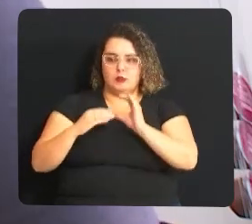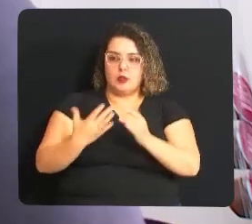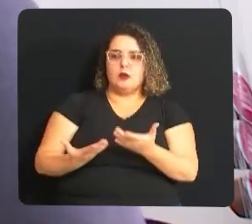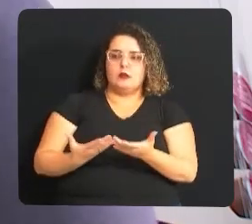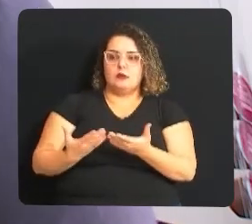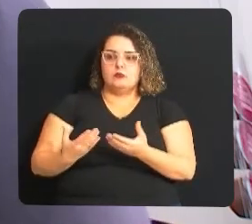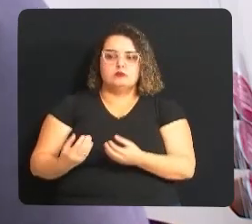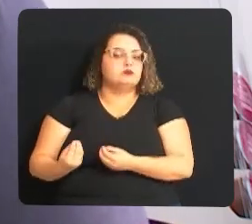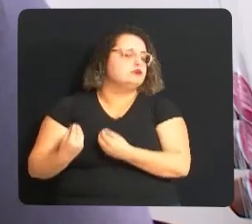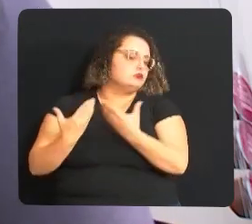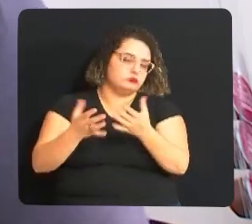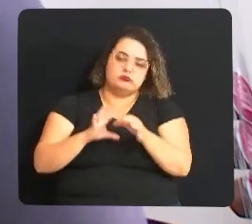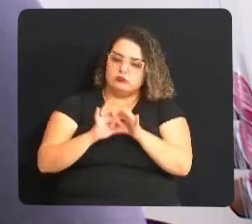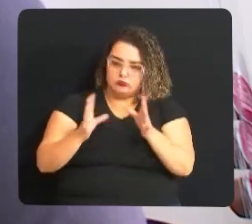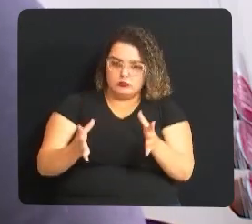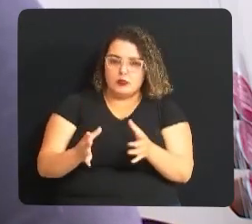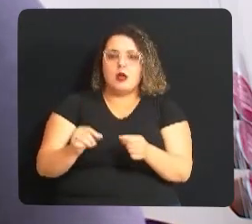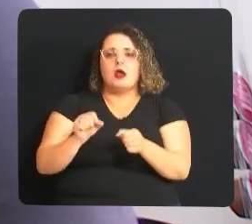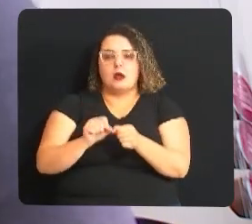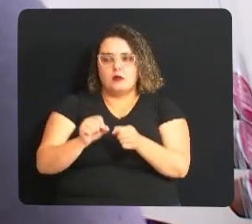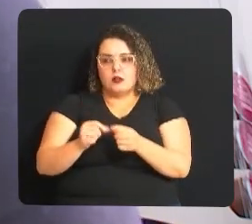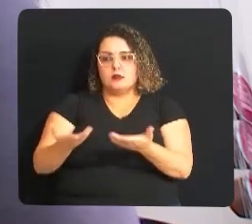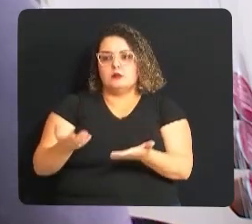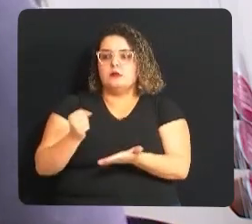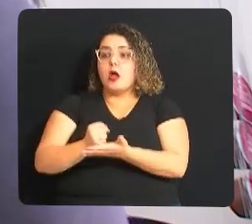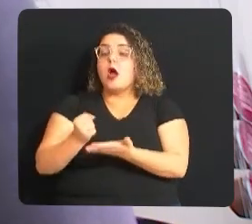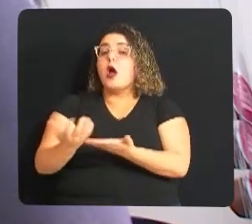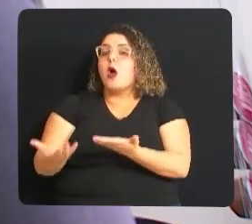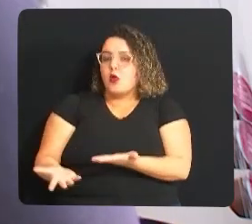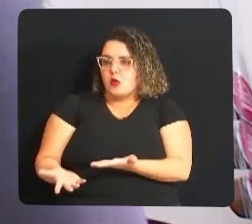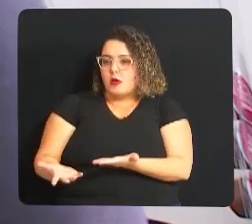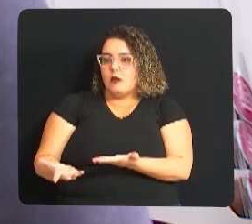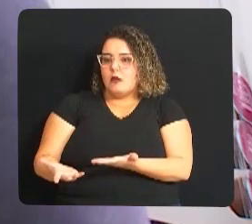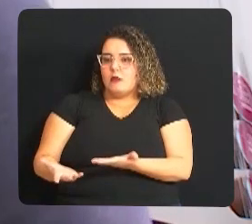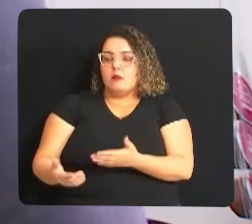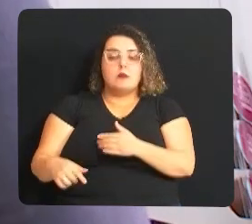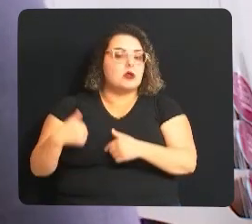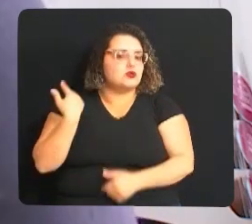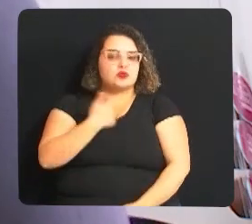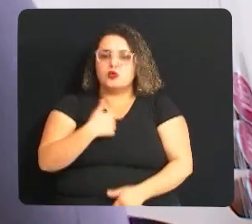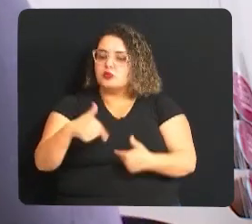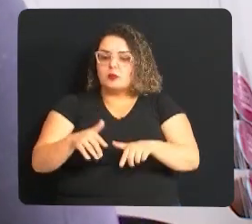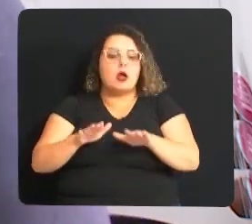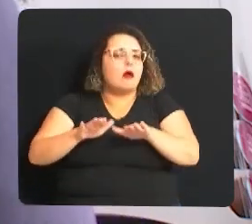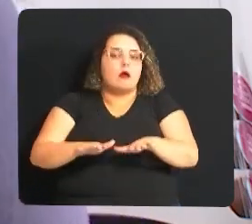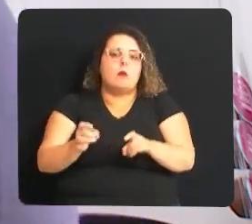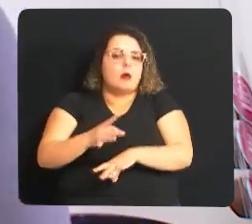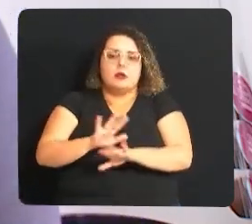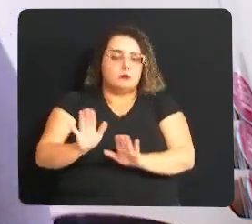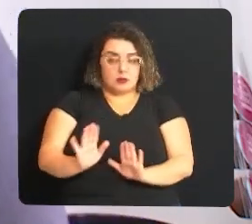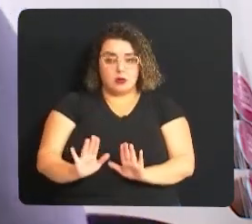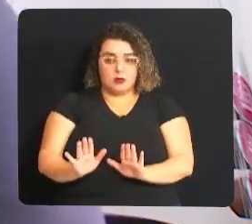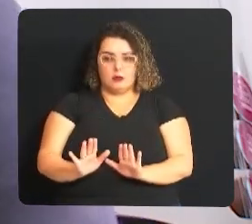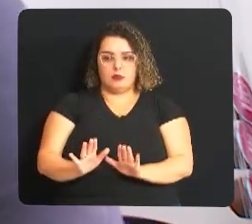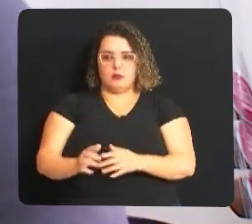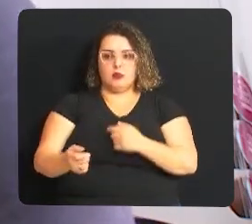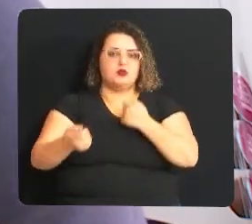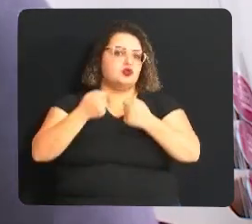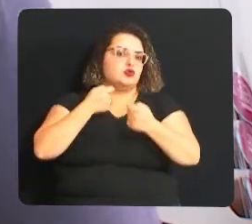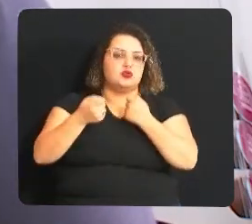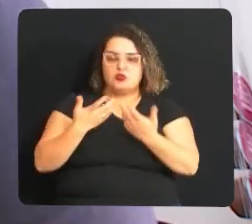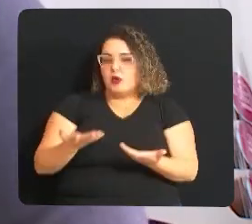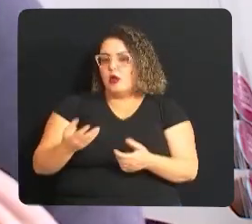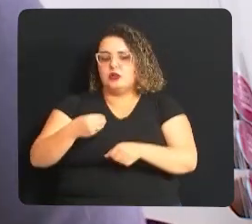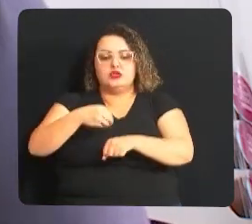dando aval, fizemos a recolocação. Só que o nosso trabalho, ele não fica só aí, ele não fica só na parte da entrevista, de